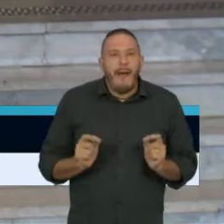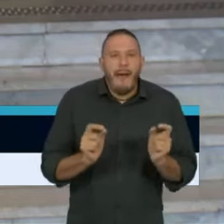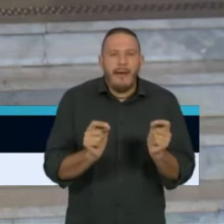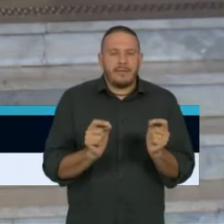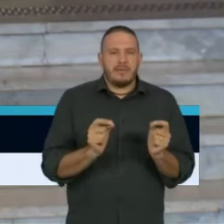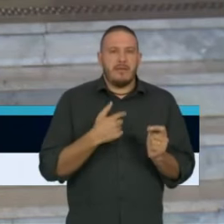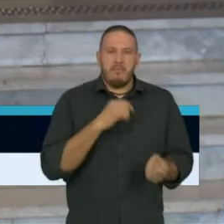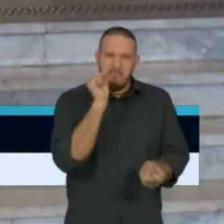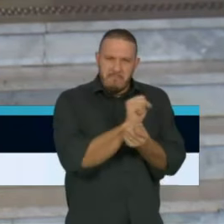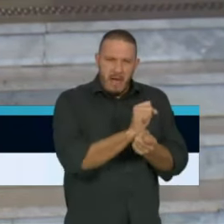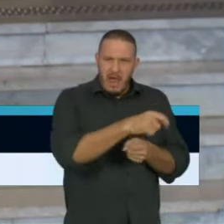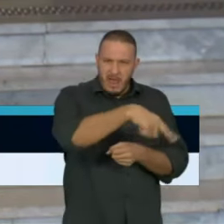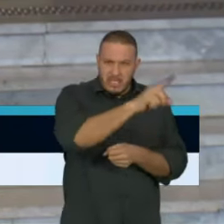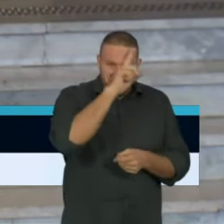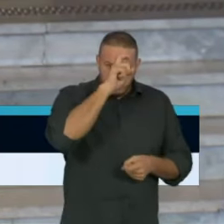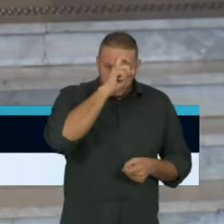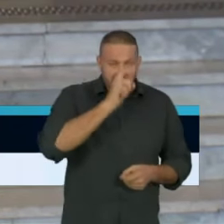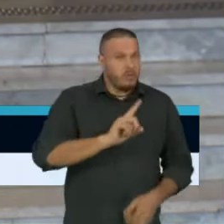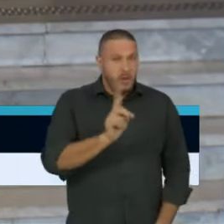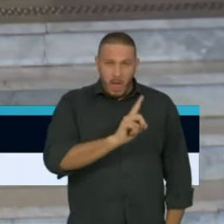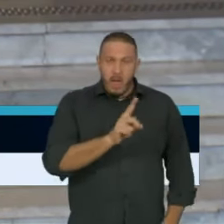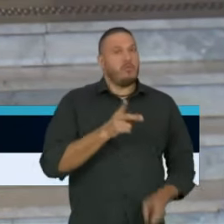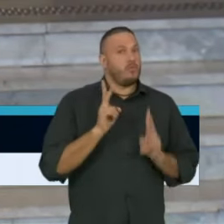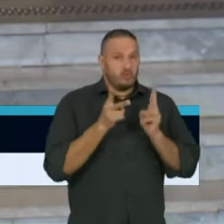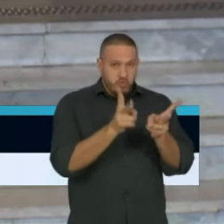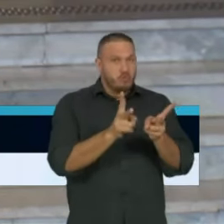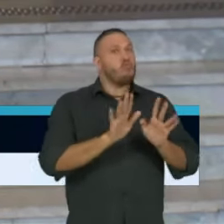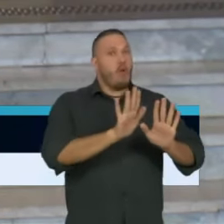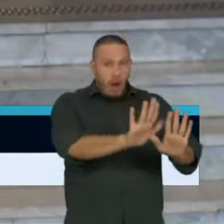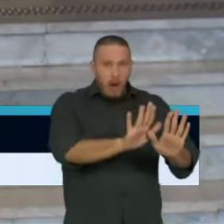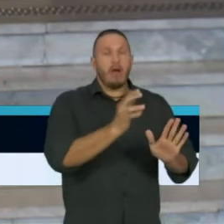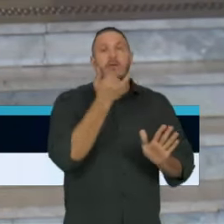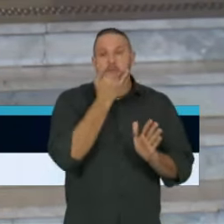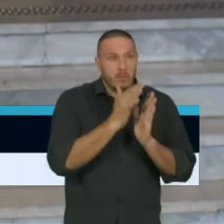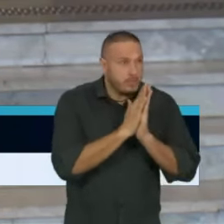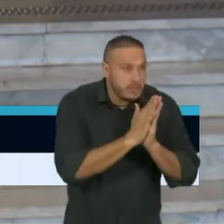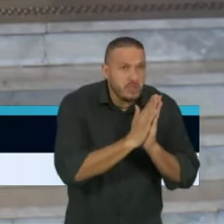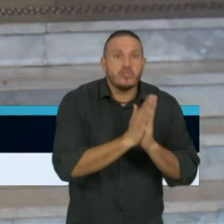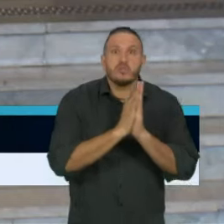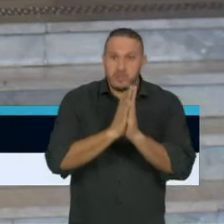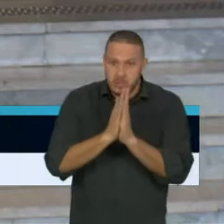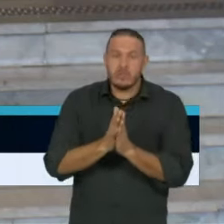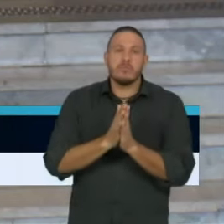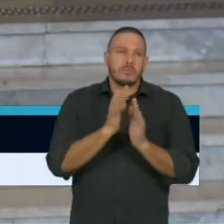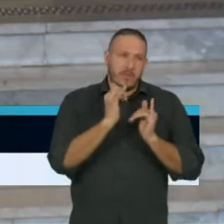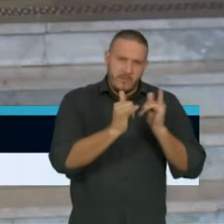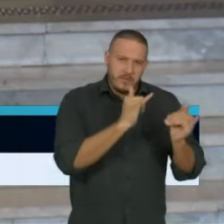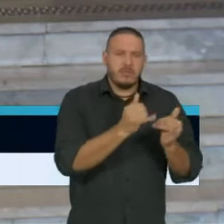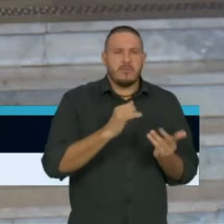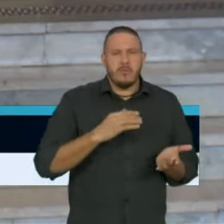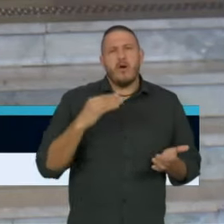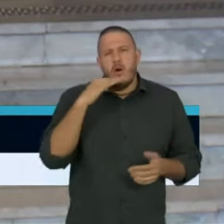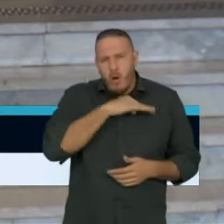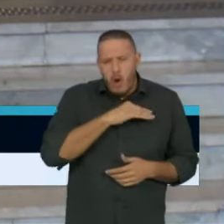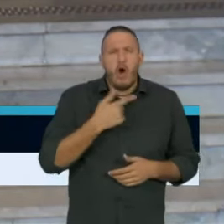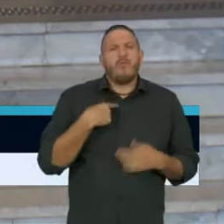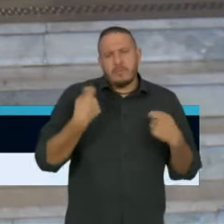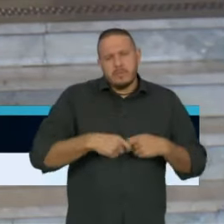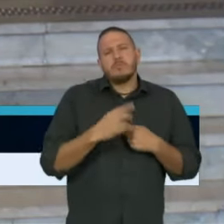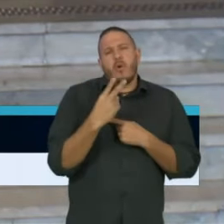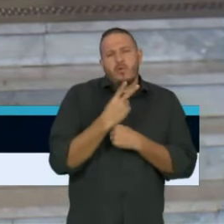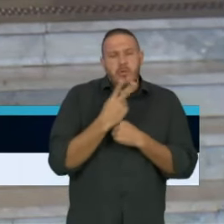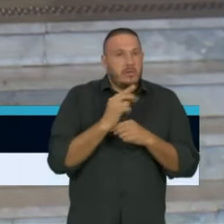de procurar os seus médicos nos hospitais. É um ampelo de vários, dizendo que, óbvio, todo mundo tem que se proteger,